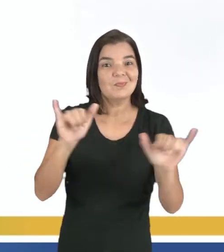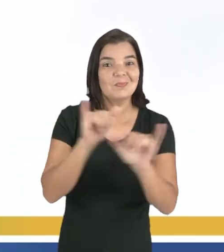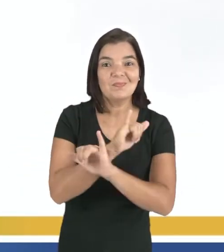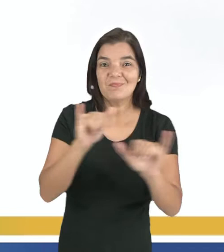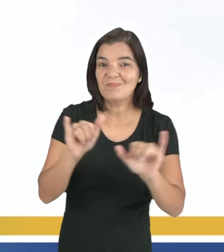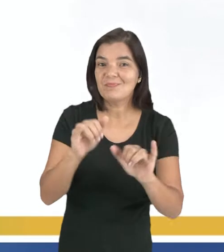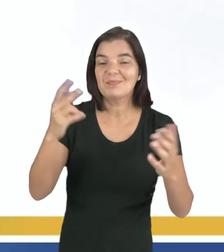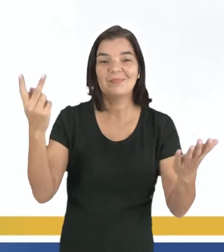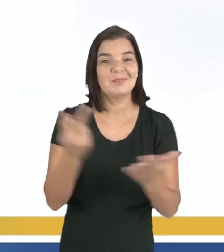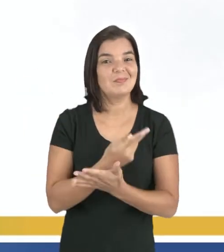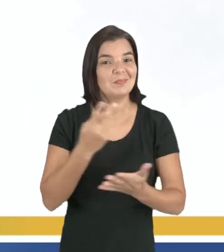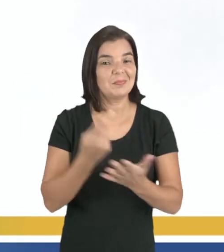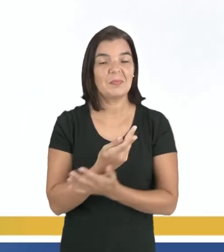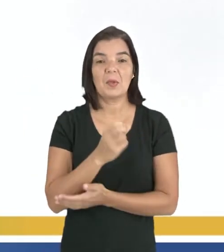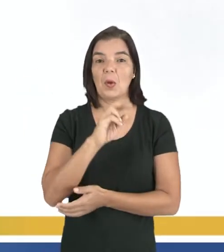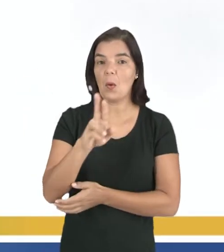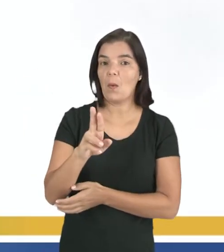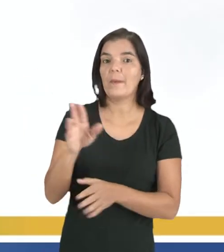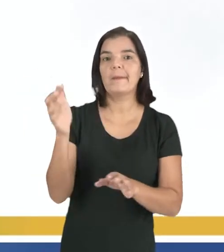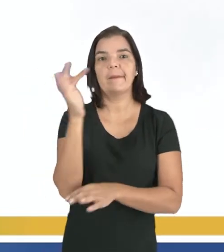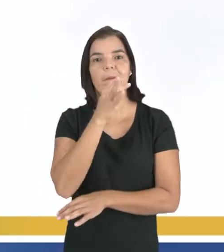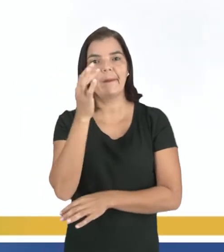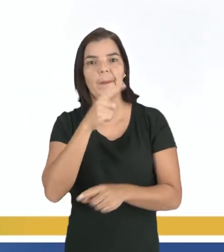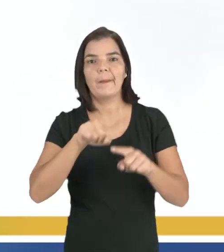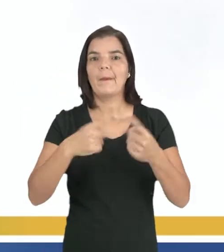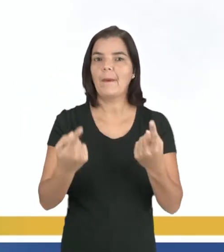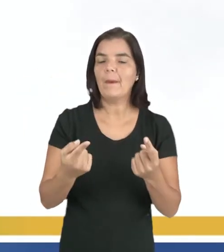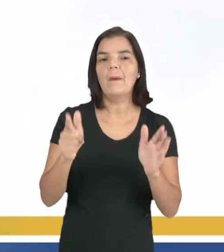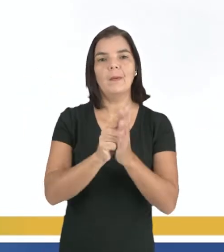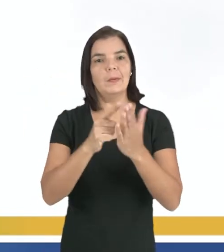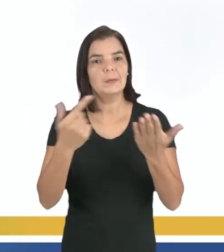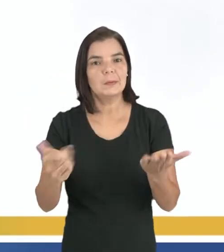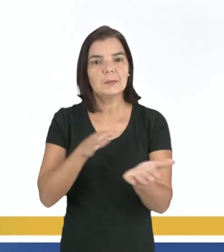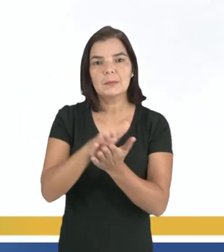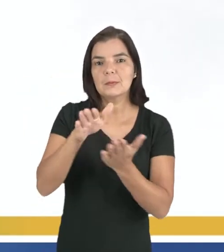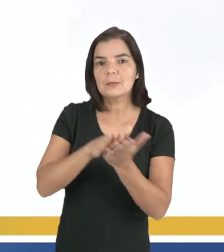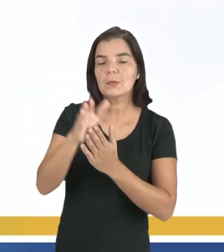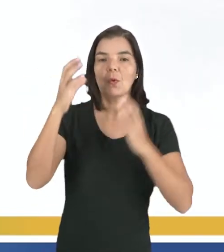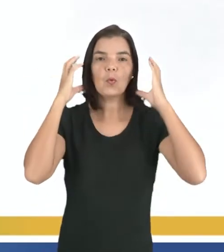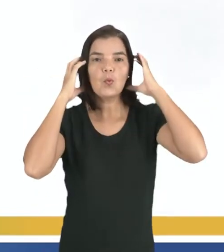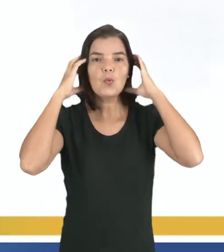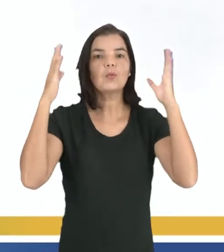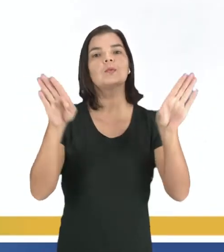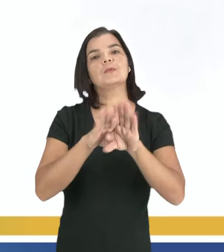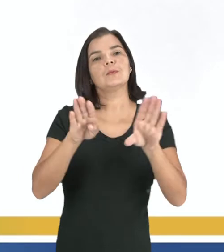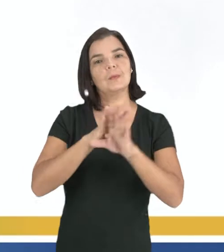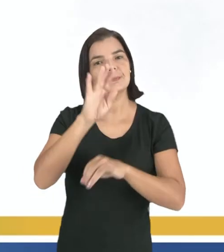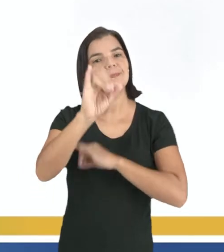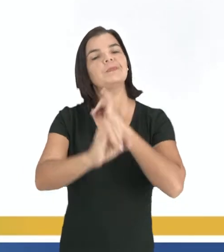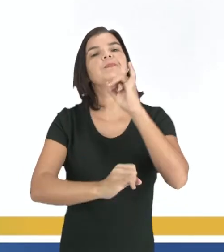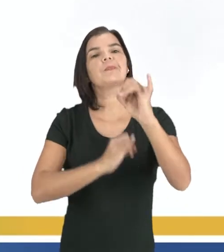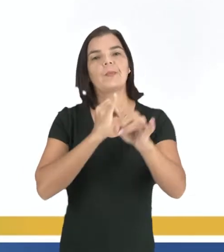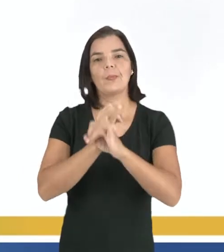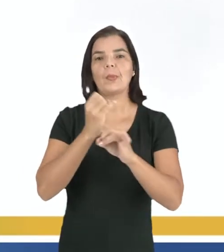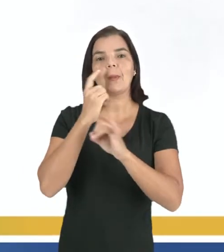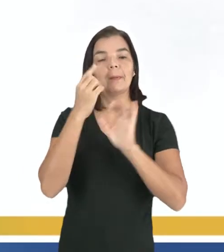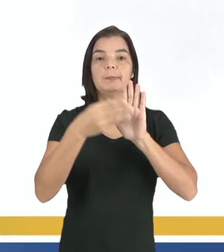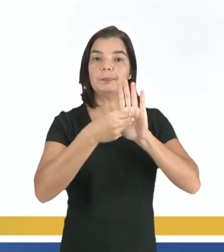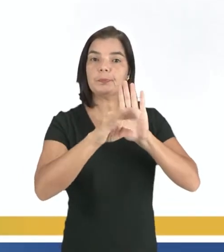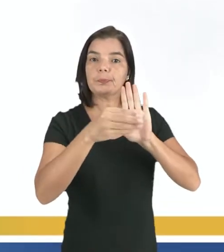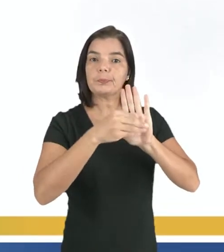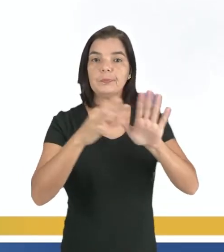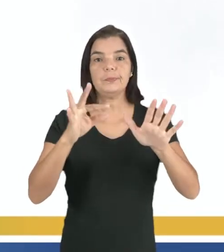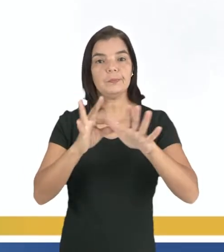desinformação ou boatos via jornal impresso, televisão, rádio ou ainda online, como nas mídias sociais.